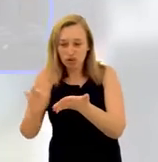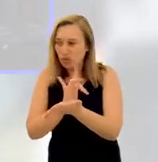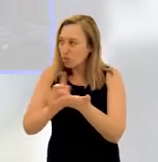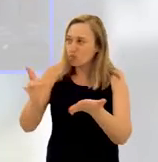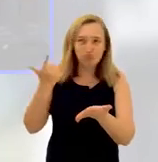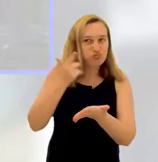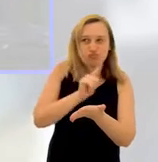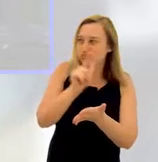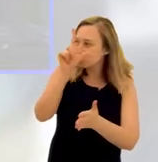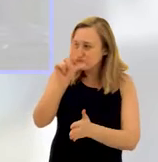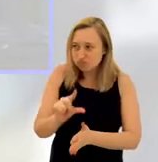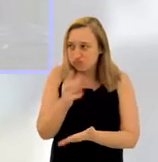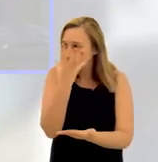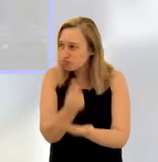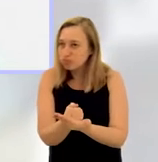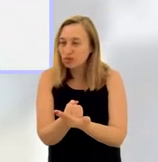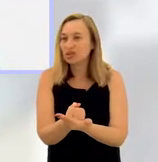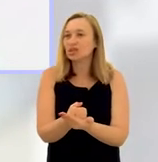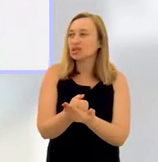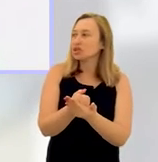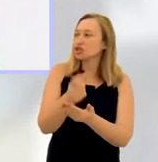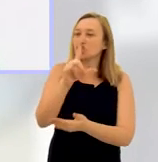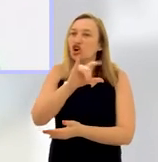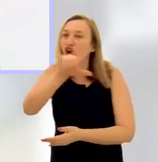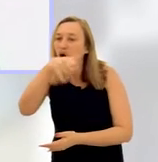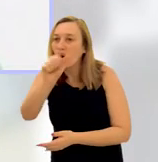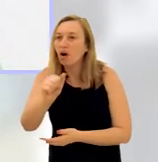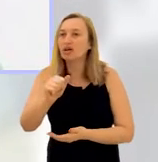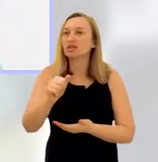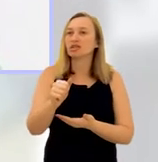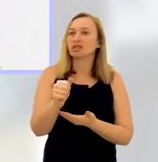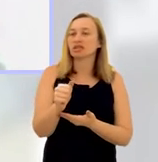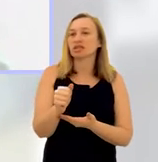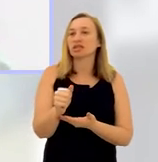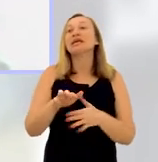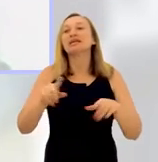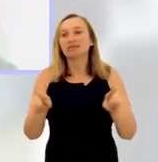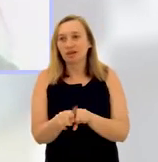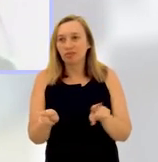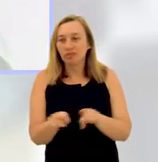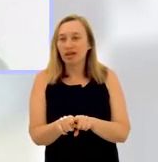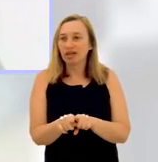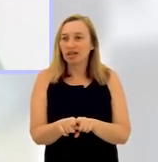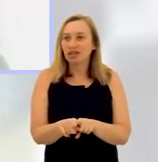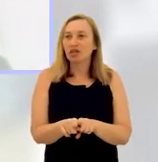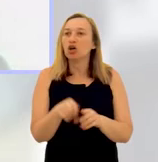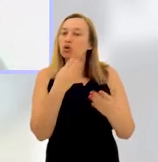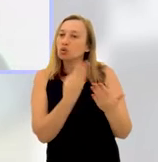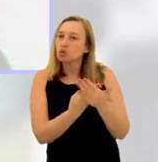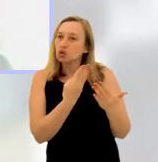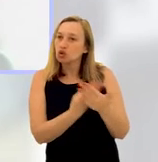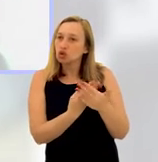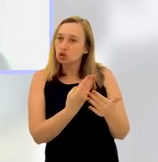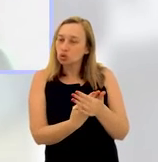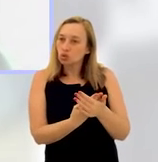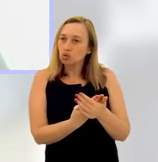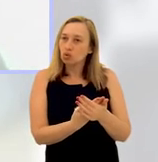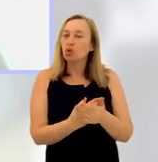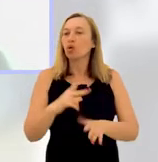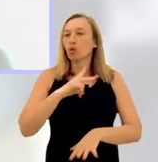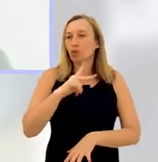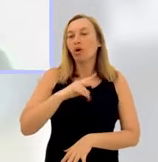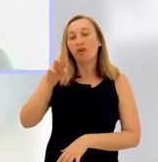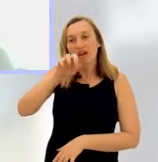vezes você não consegue baixar esses aplicativos de lojas, de baixar. E, além disso, no estudo de bank